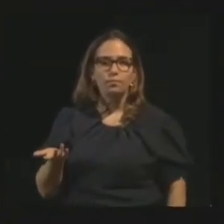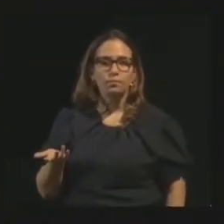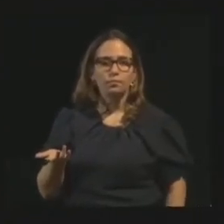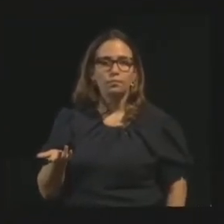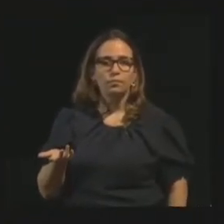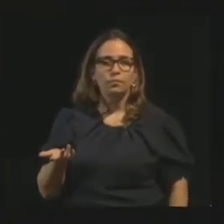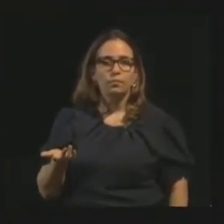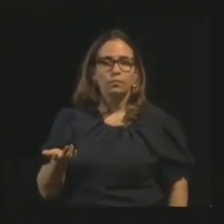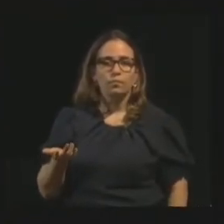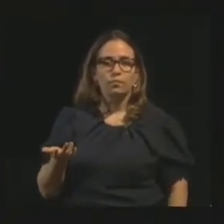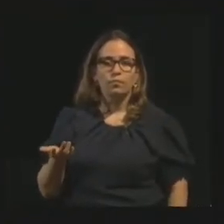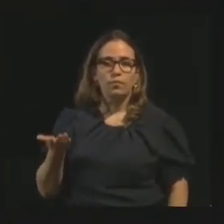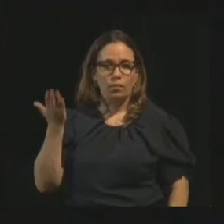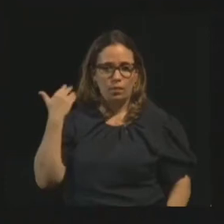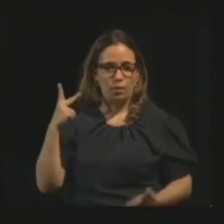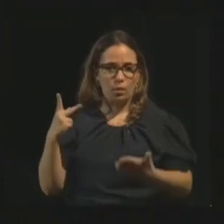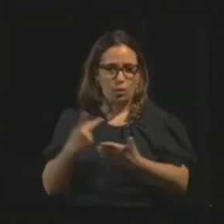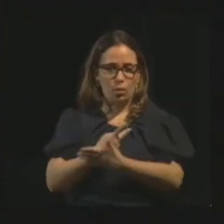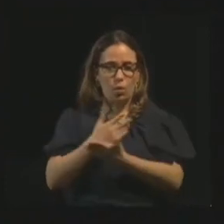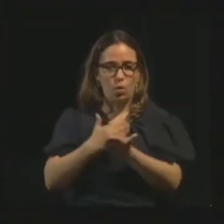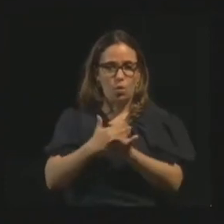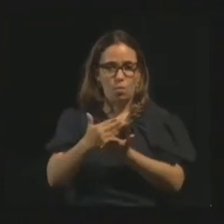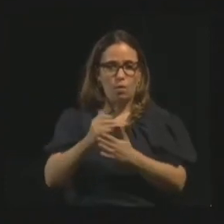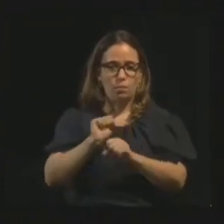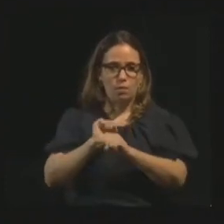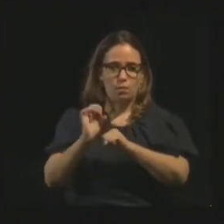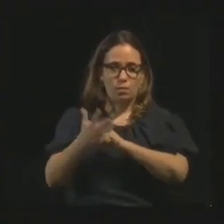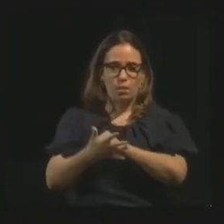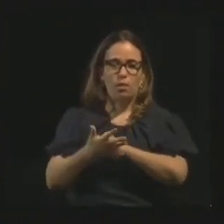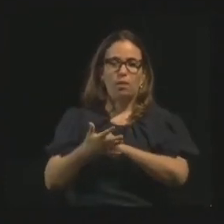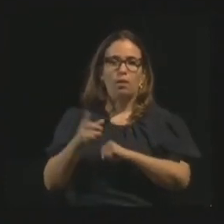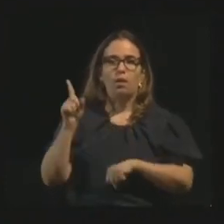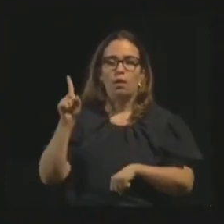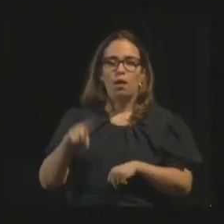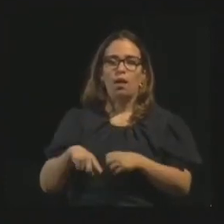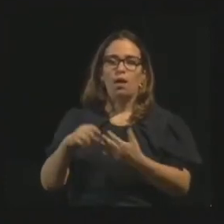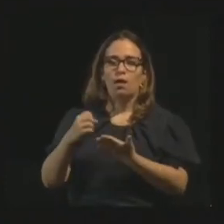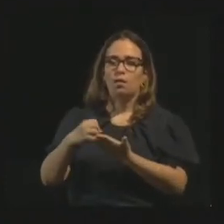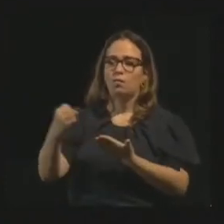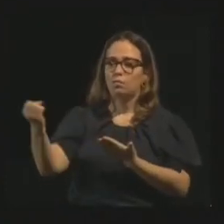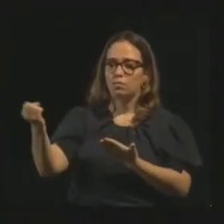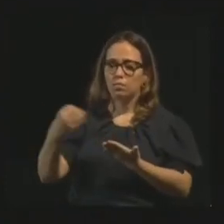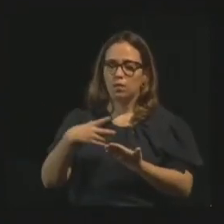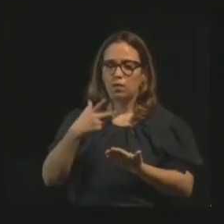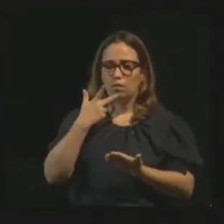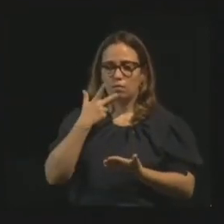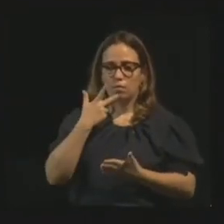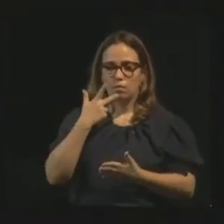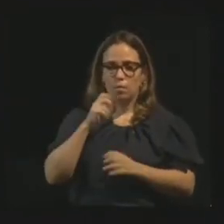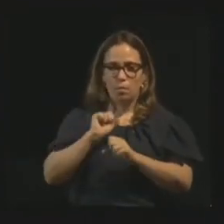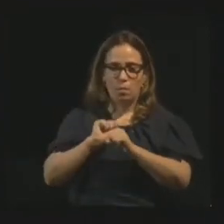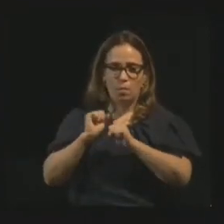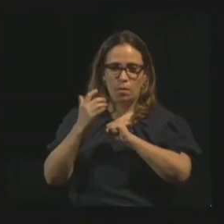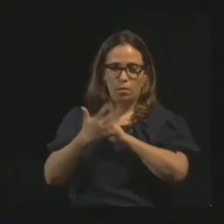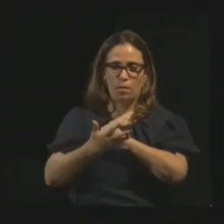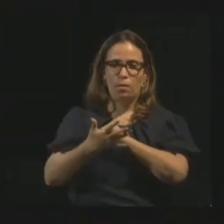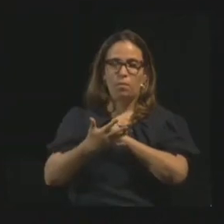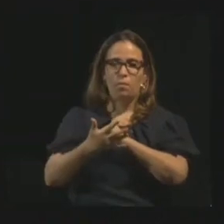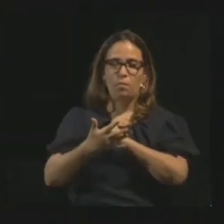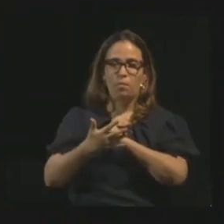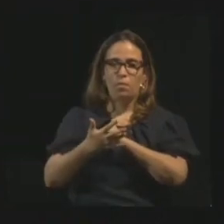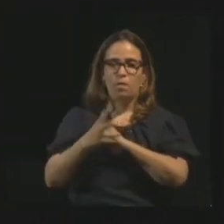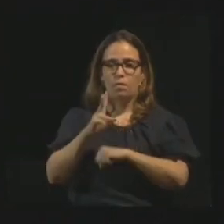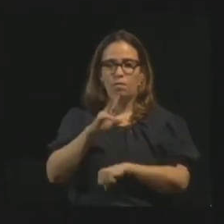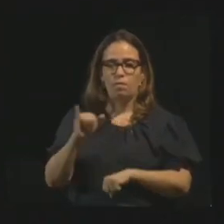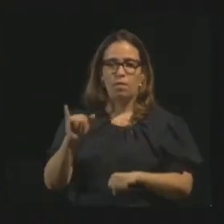Teve um, inclusive, no começo da pandemia que dizia que ele ia acabar em maio, acho que de 2021, alguma